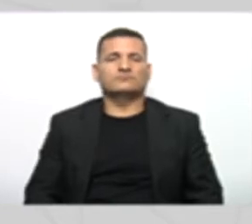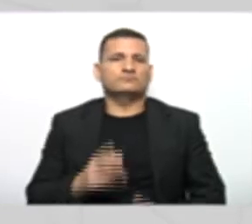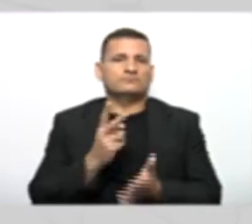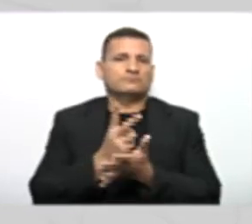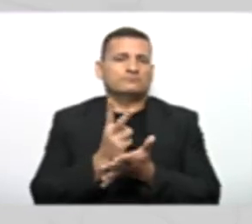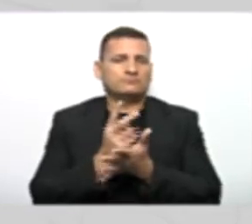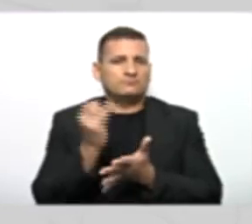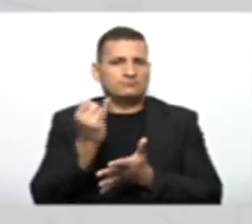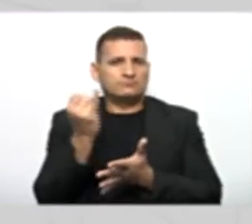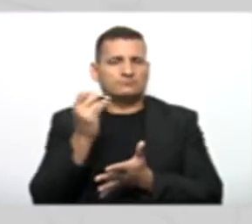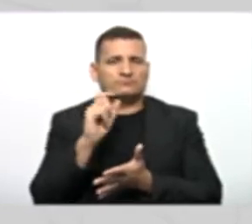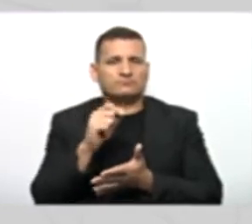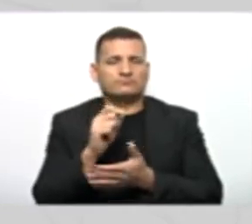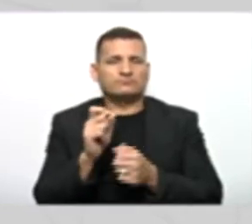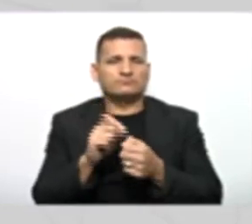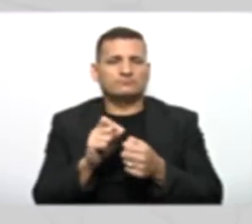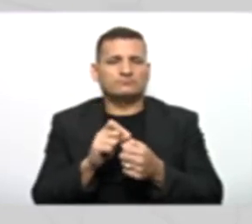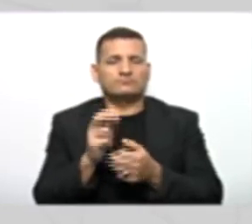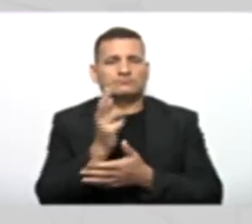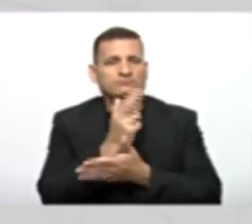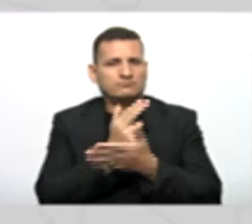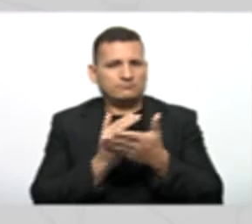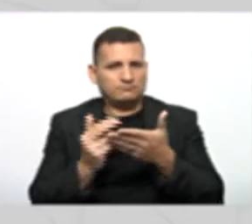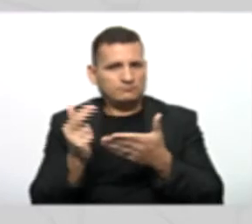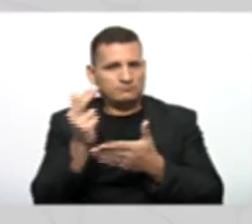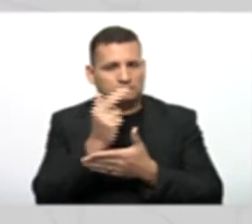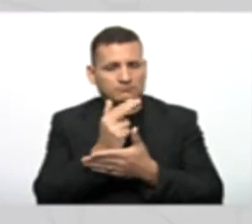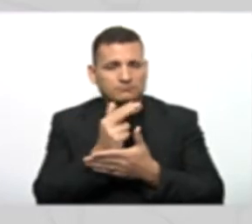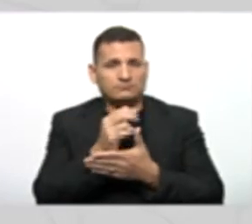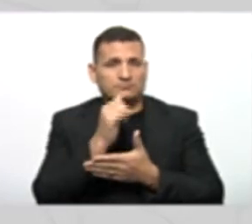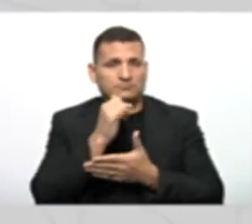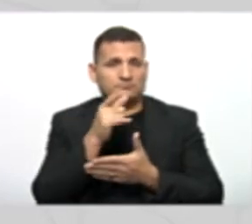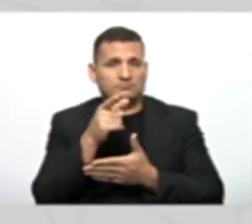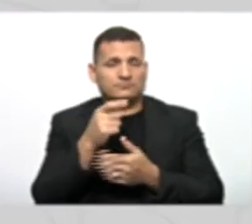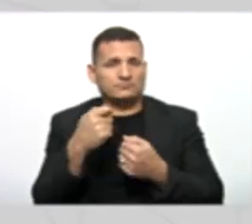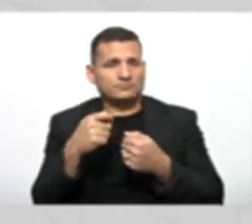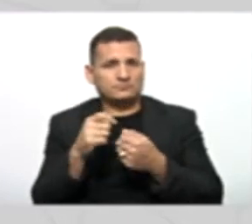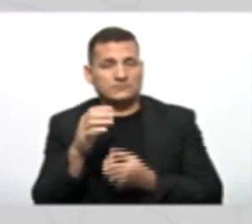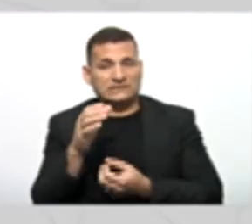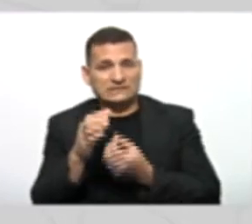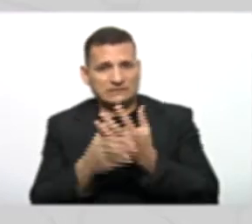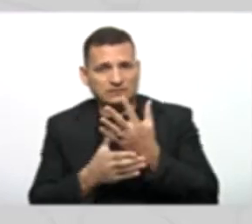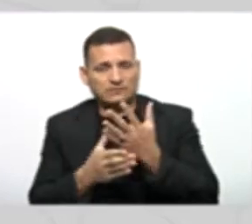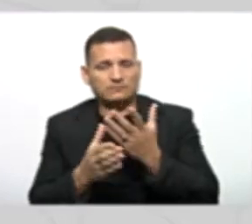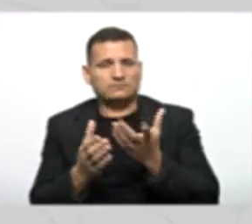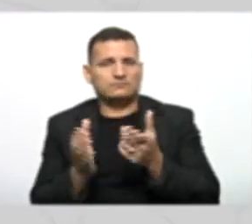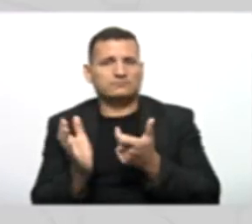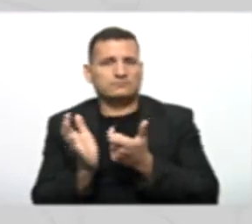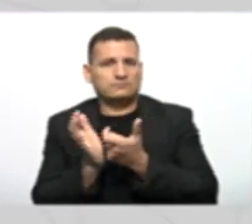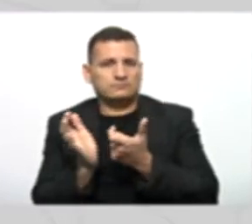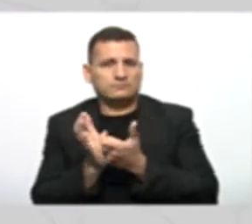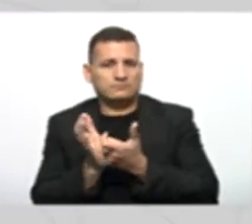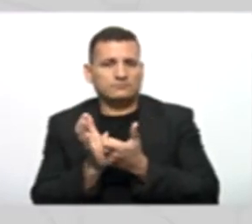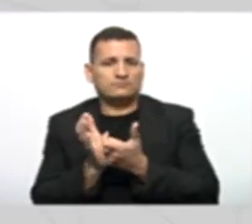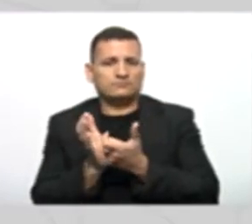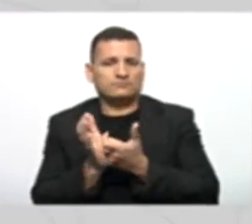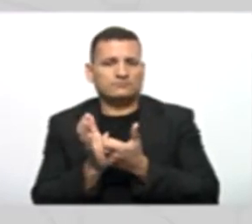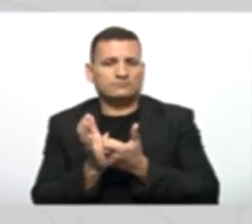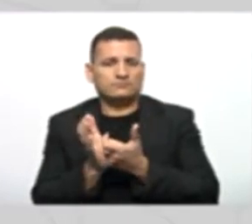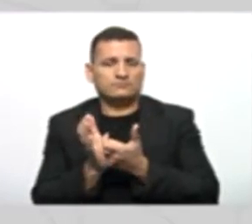de classe, quando você precisa criar uma classe, mesmo já tendo as características dela, porque